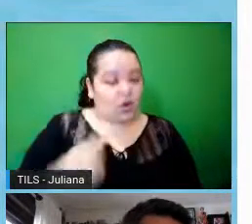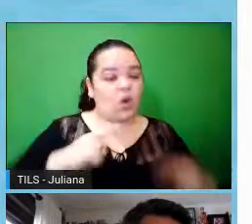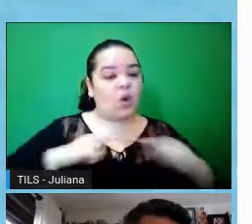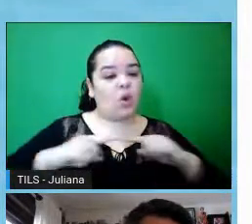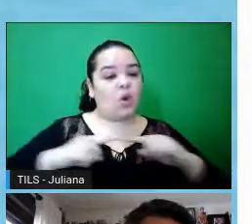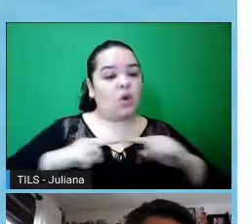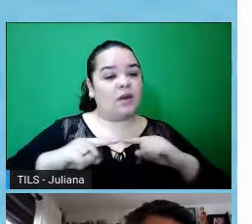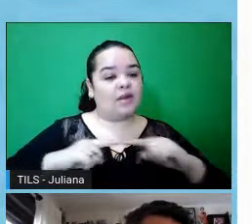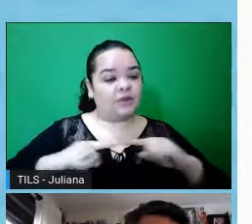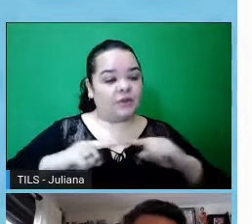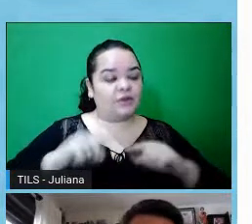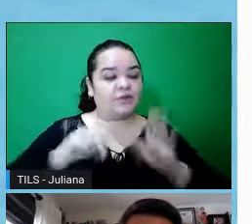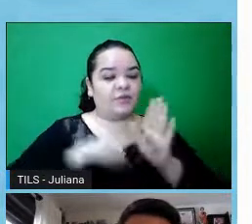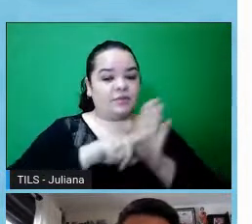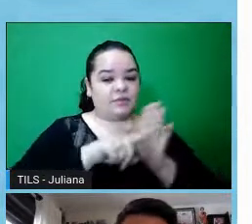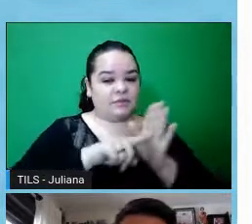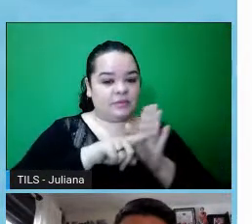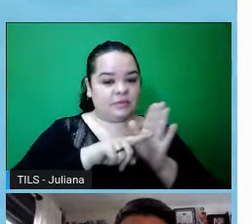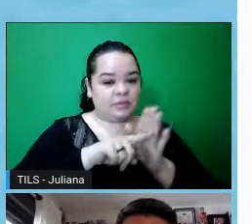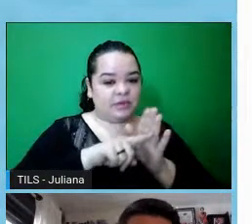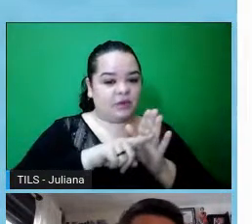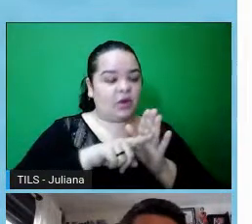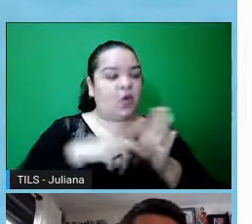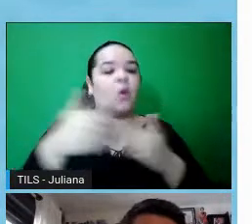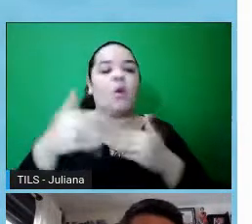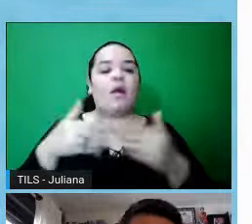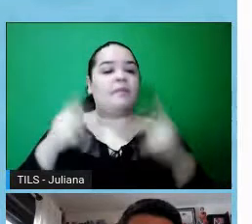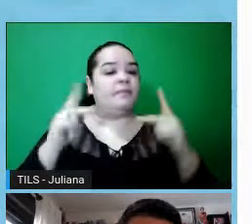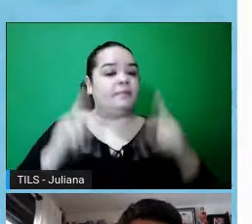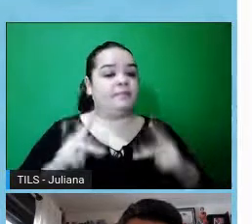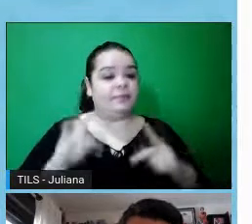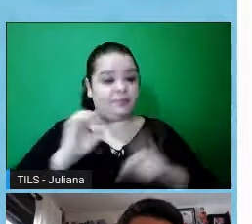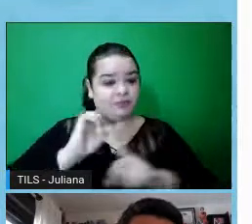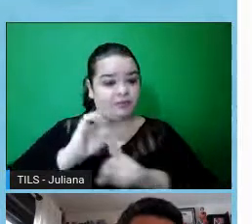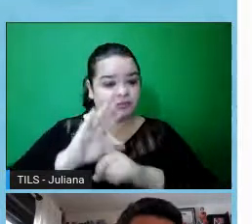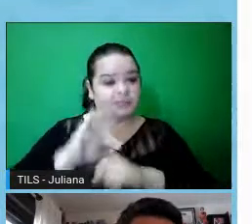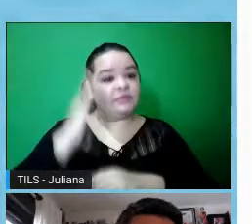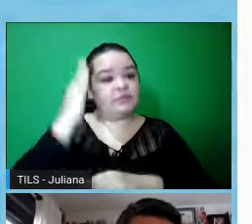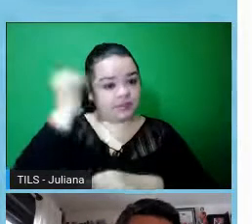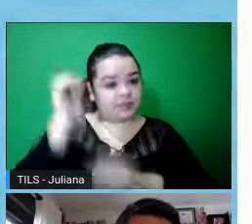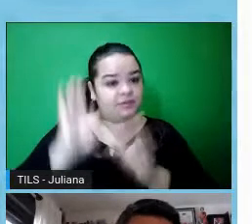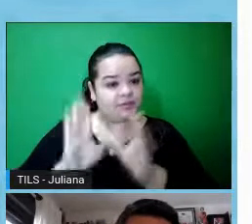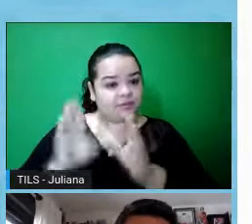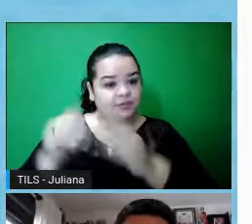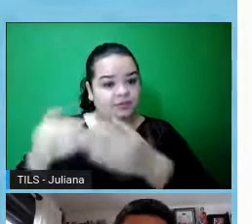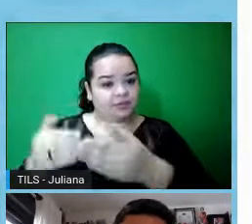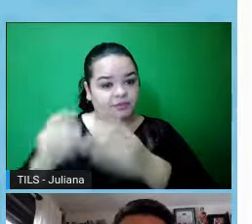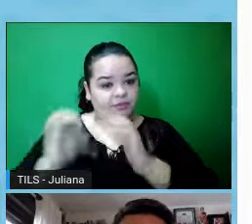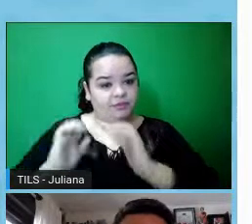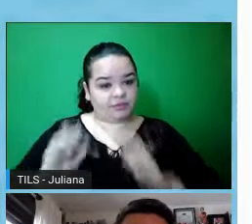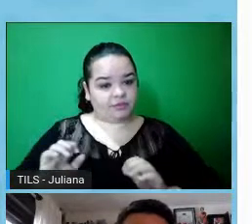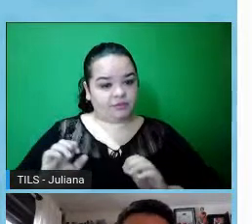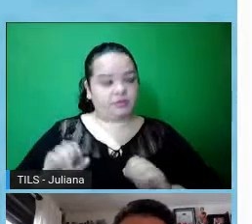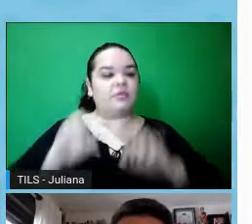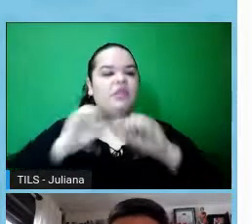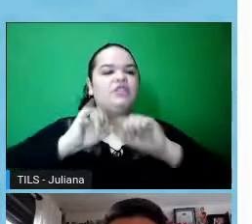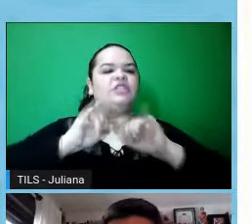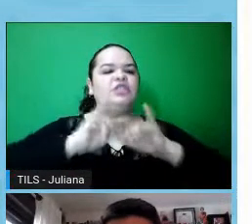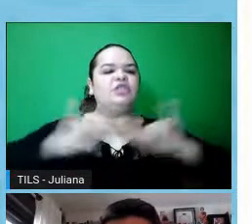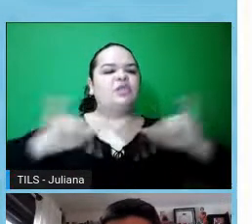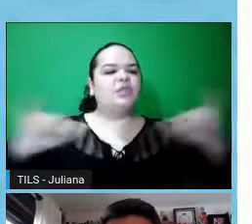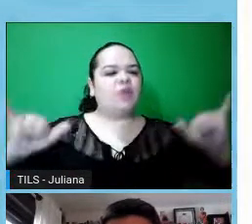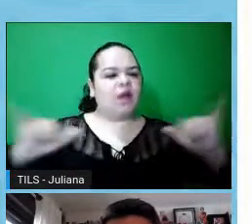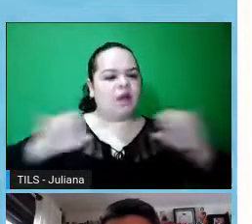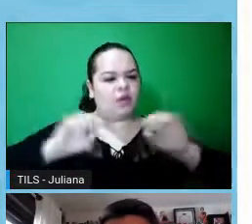mas qualquer um dos coordenadores ou de membros dos comitês de ética em pesquisa da UFPEL, eles poderiam estar aqui, eles fazem atividades de educação